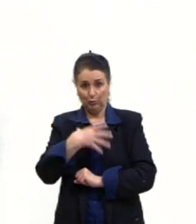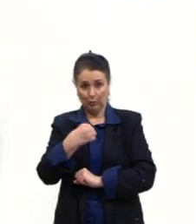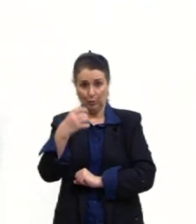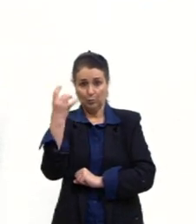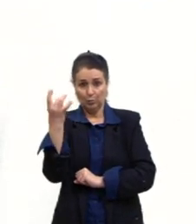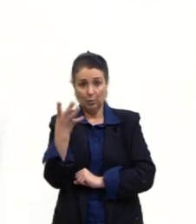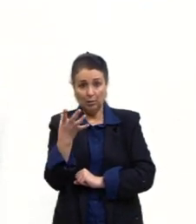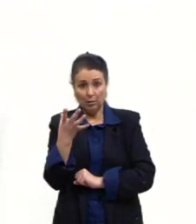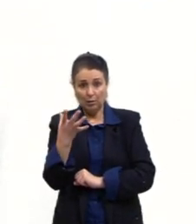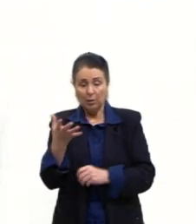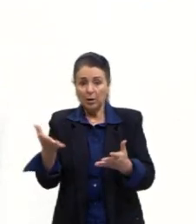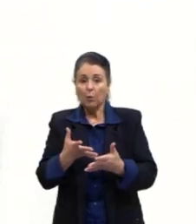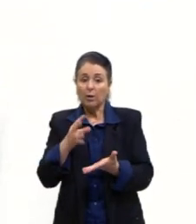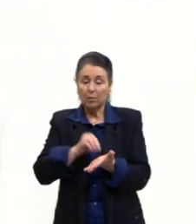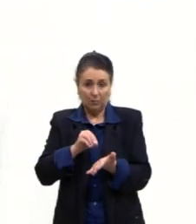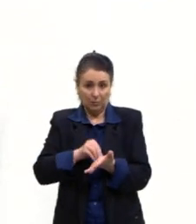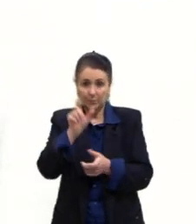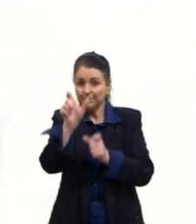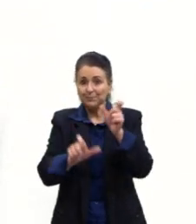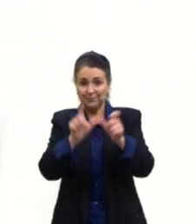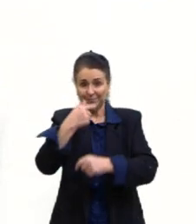tendo filhos, né? E aí, então,